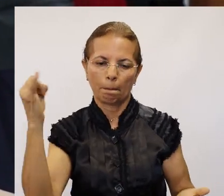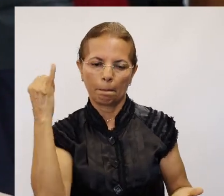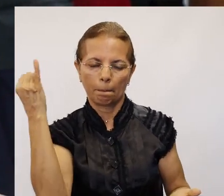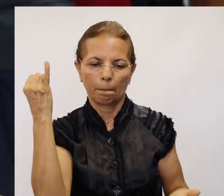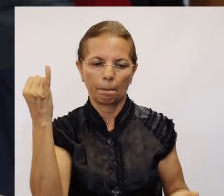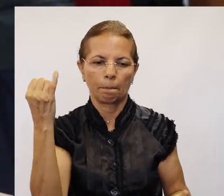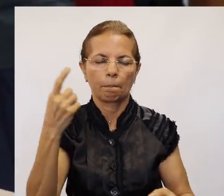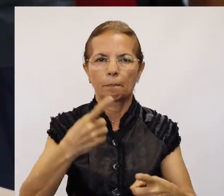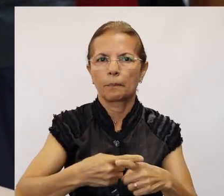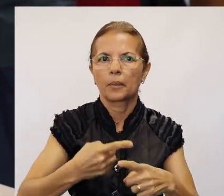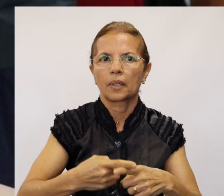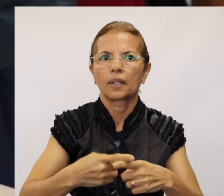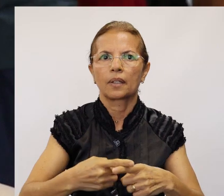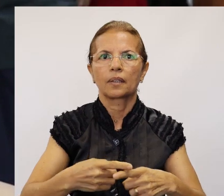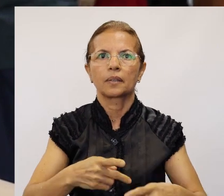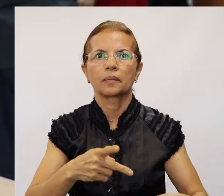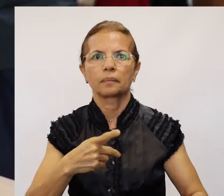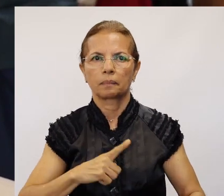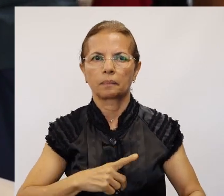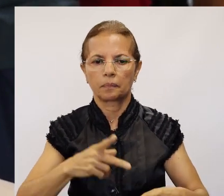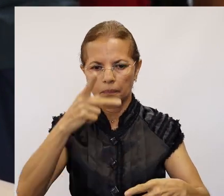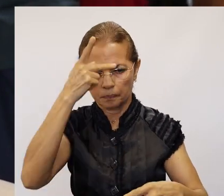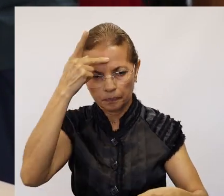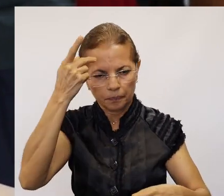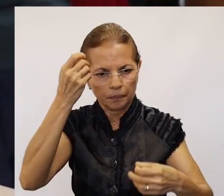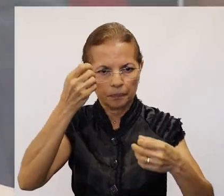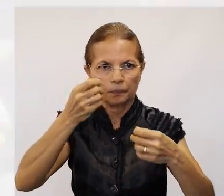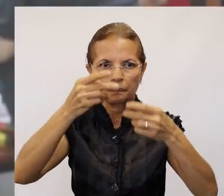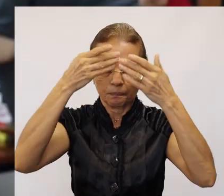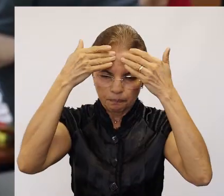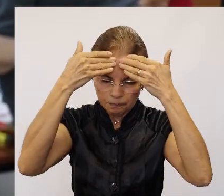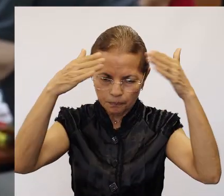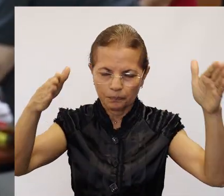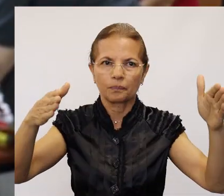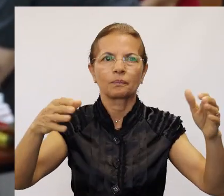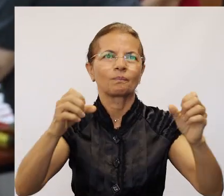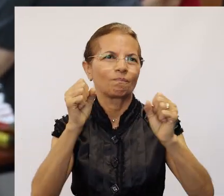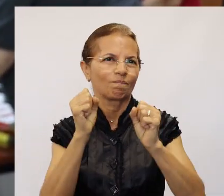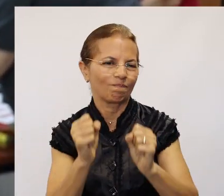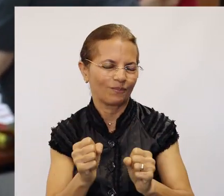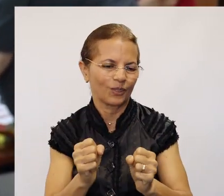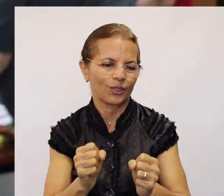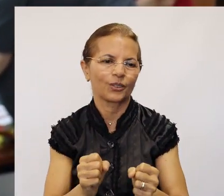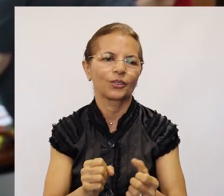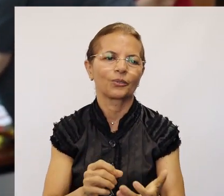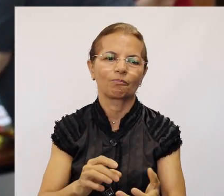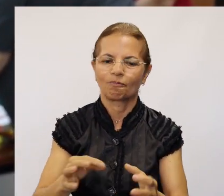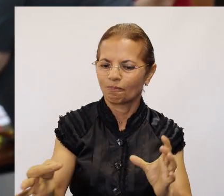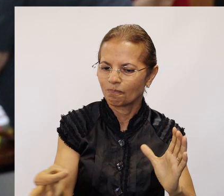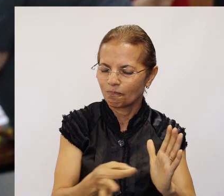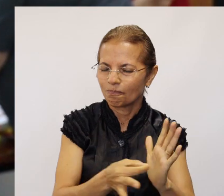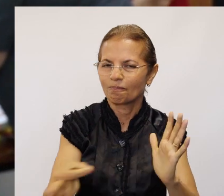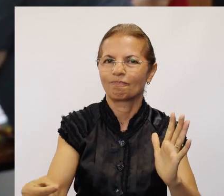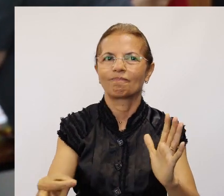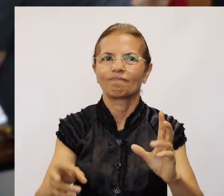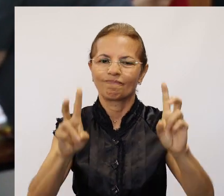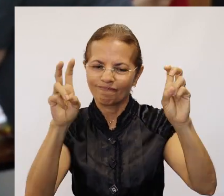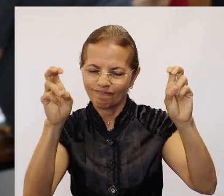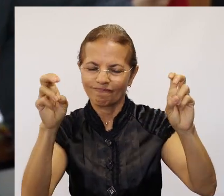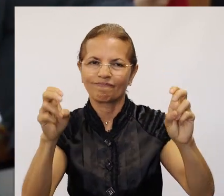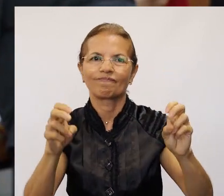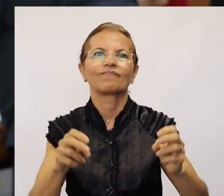esclarecidas que podem ser formadores de opinião sobre o tema. Espero que o Tribunal Regional do Trabalho tenha